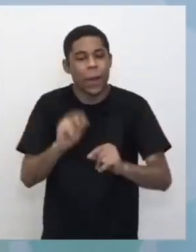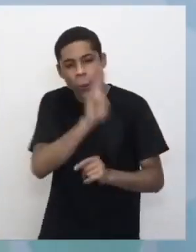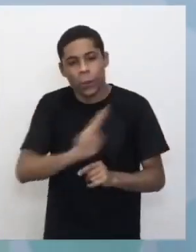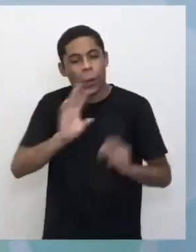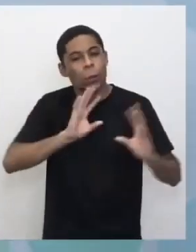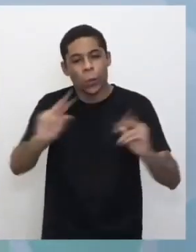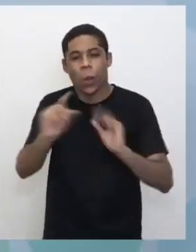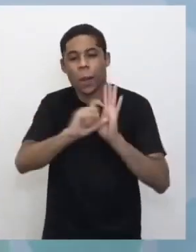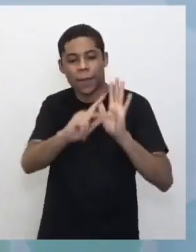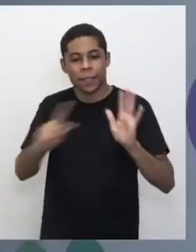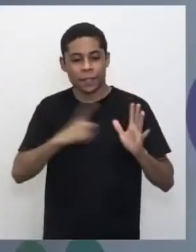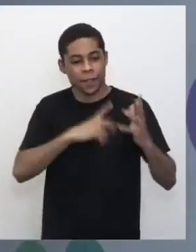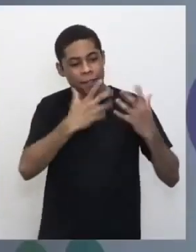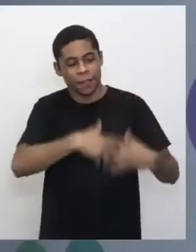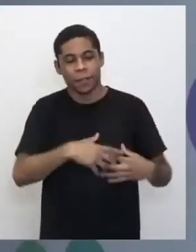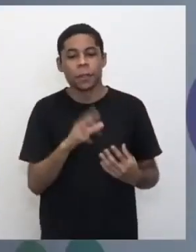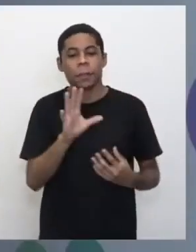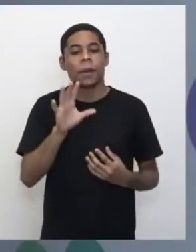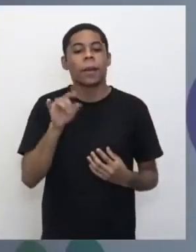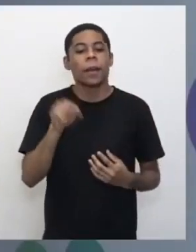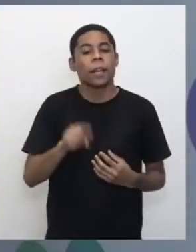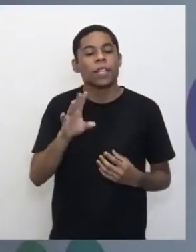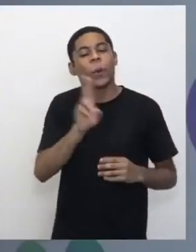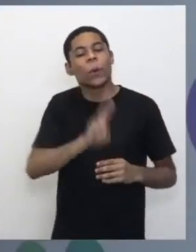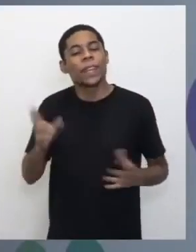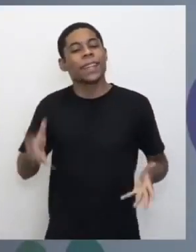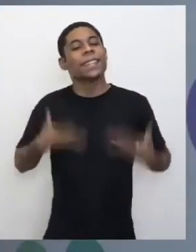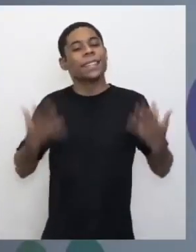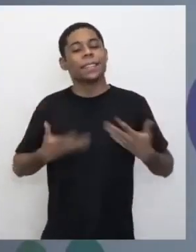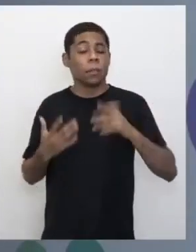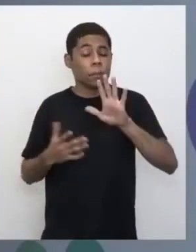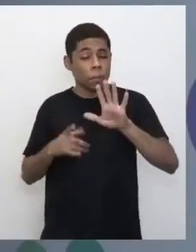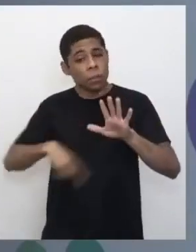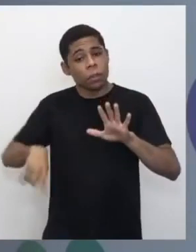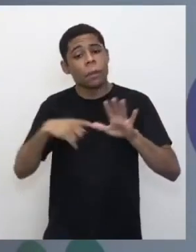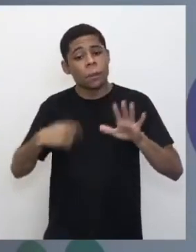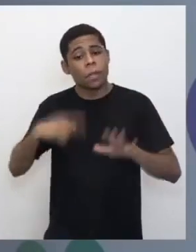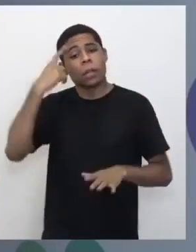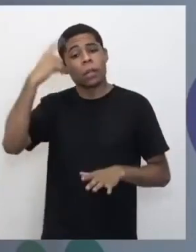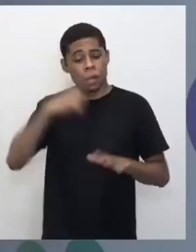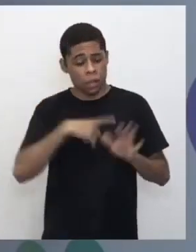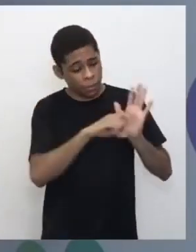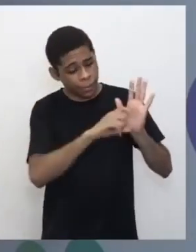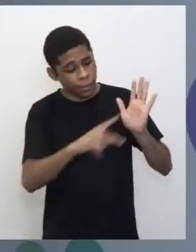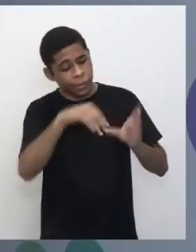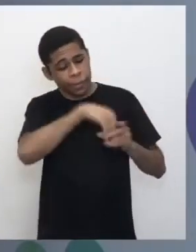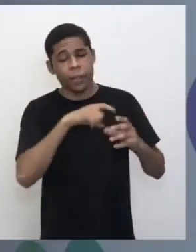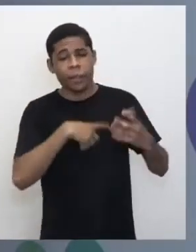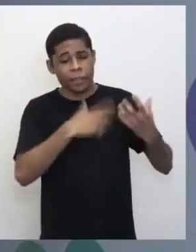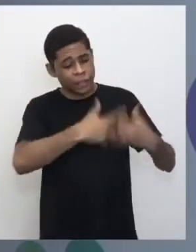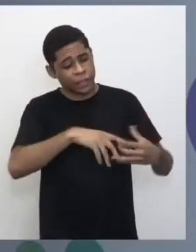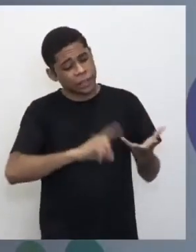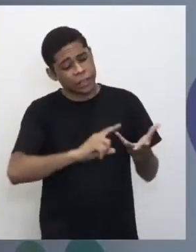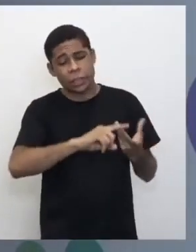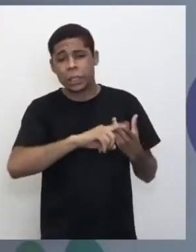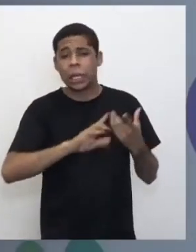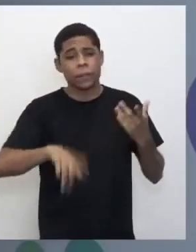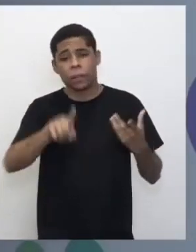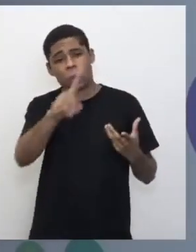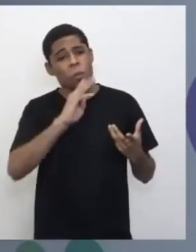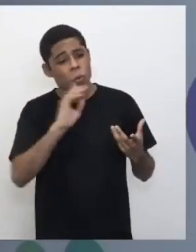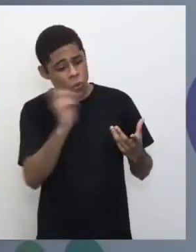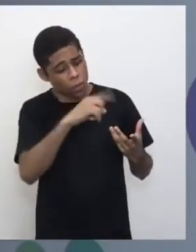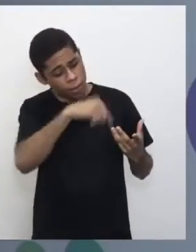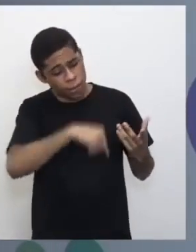que o aplicativo tem. Agora é só usar de alegria. Mas aí a gente também tem que lembrar que o aplicativo tem várias funcionalidades. Muitas vezes a gente não conhece, né?